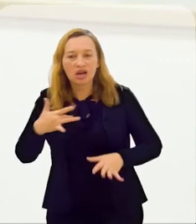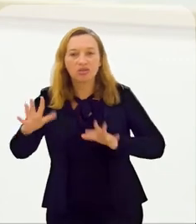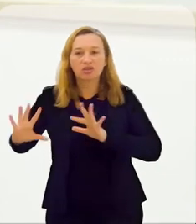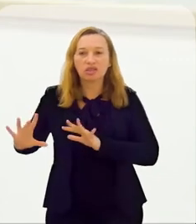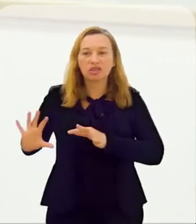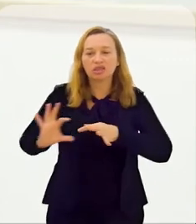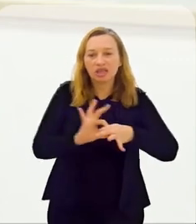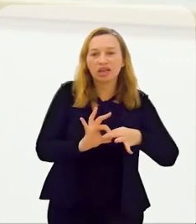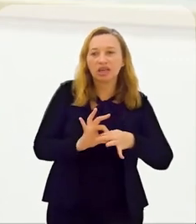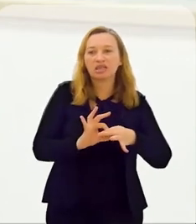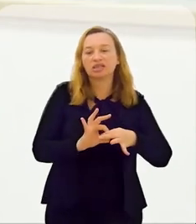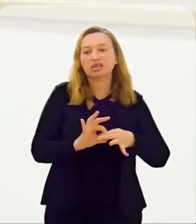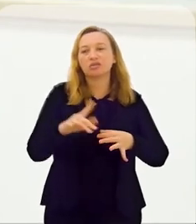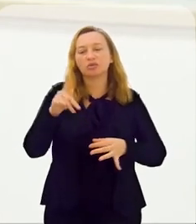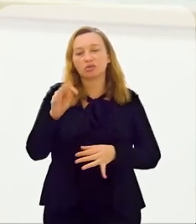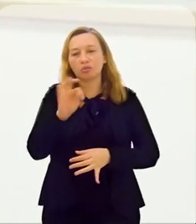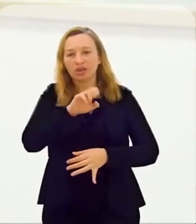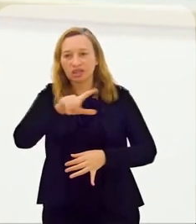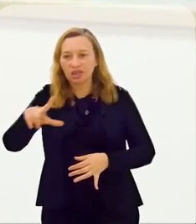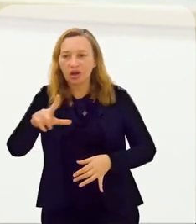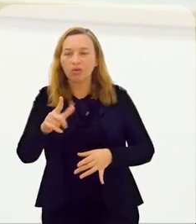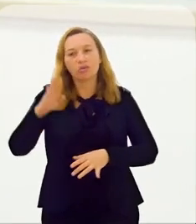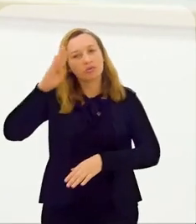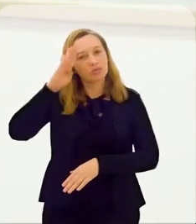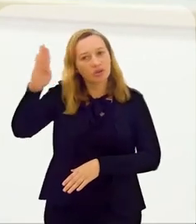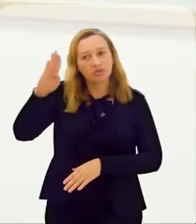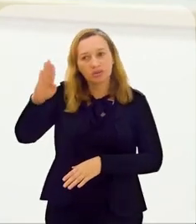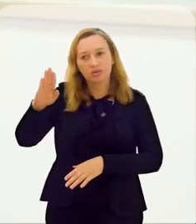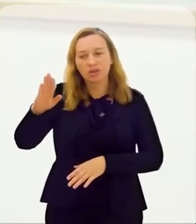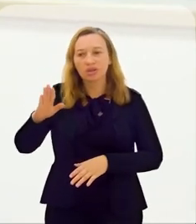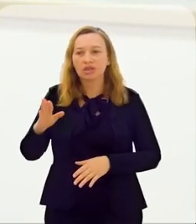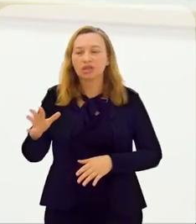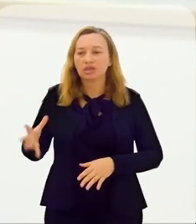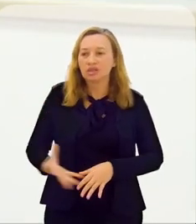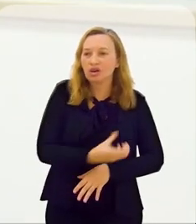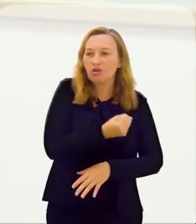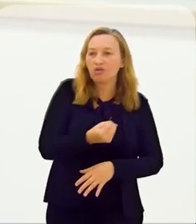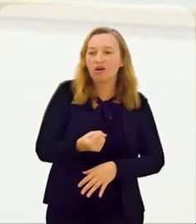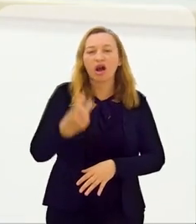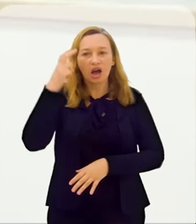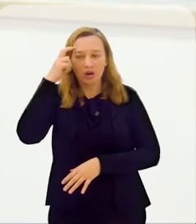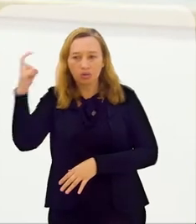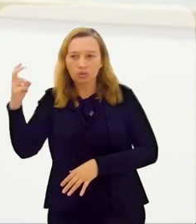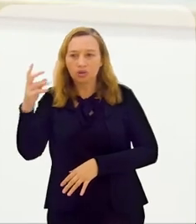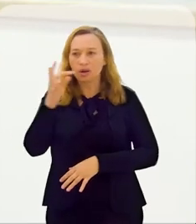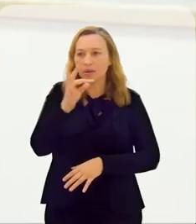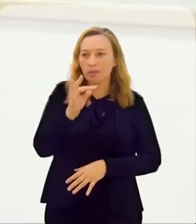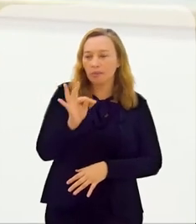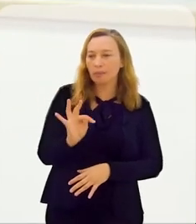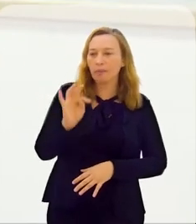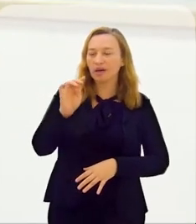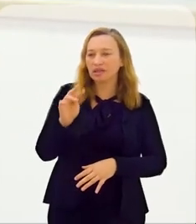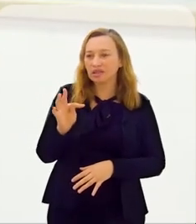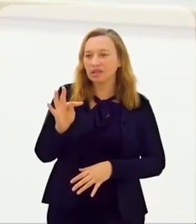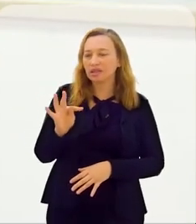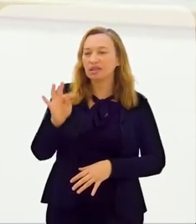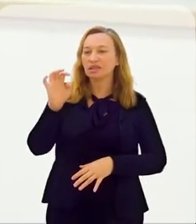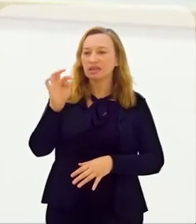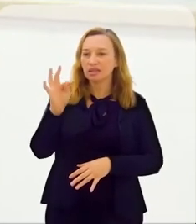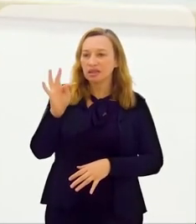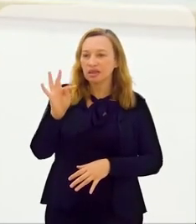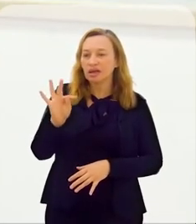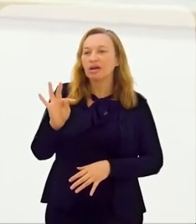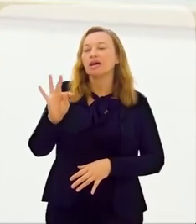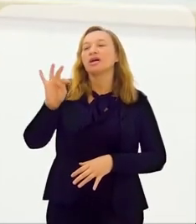a nível de saúde, a nível de integração do Pantanal e, principalmente, do resgate da cultura pantaneira. A